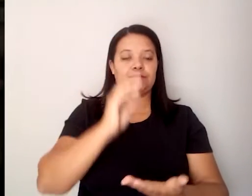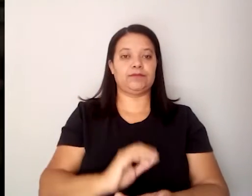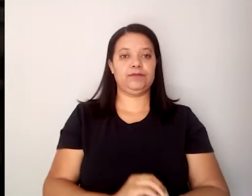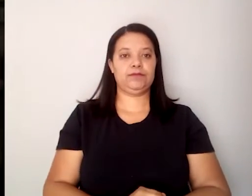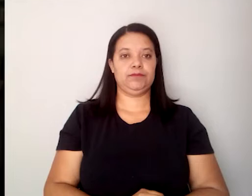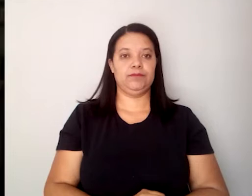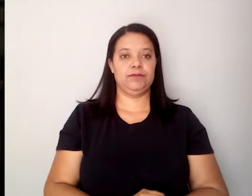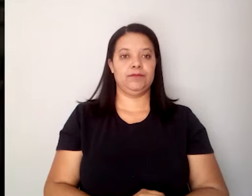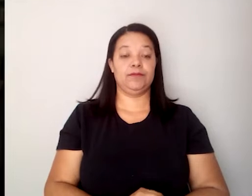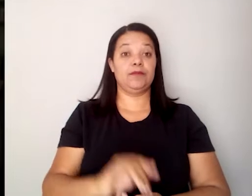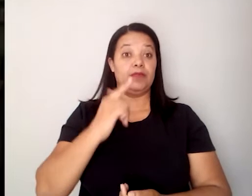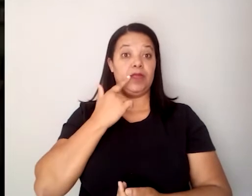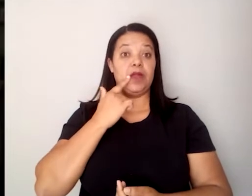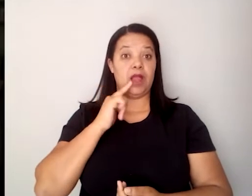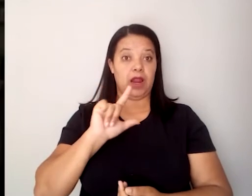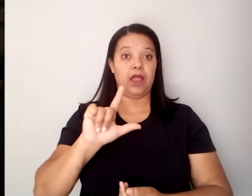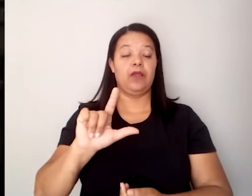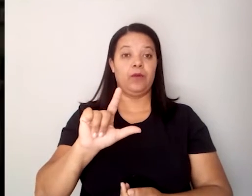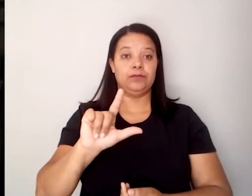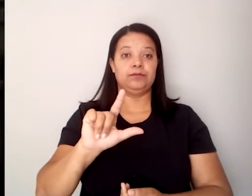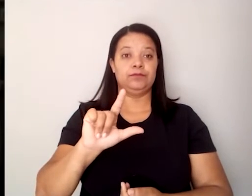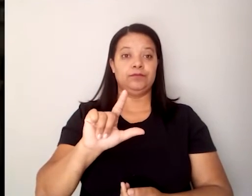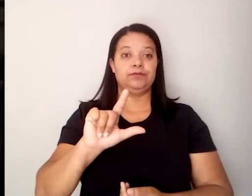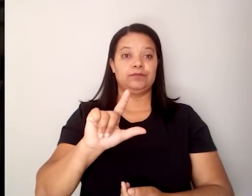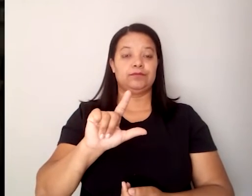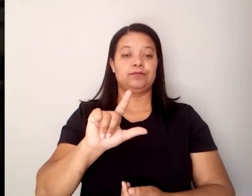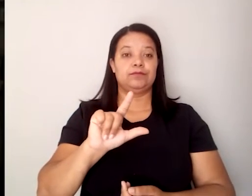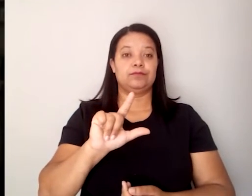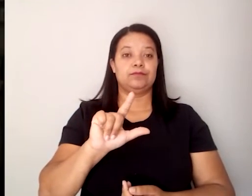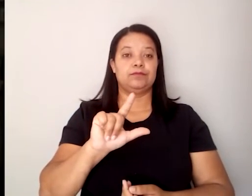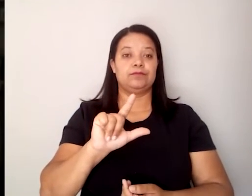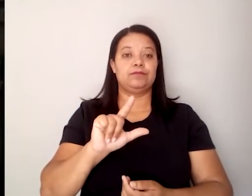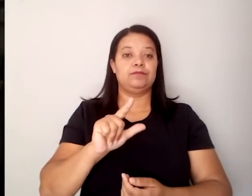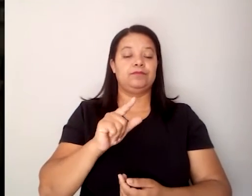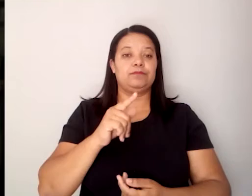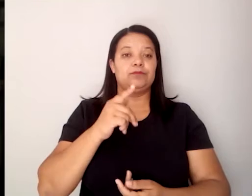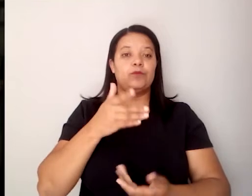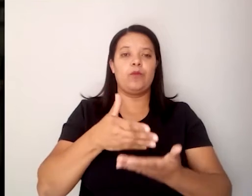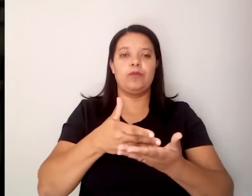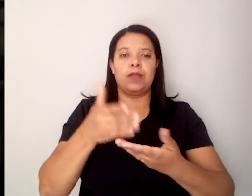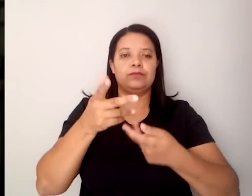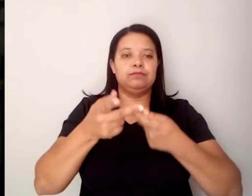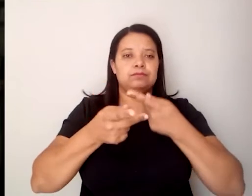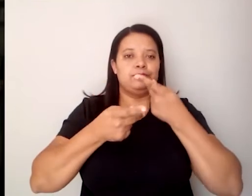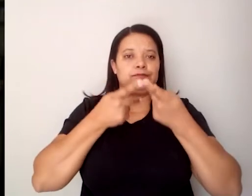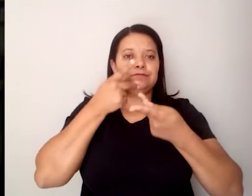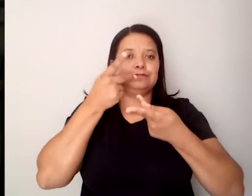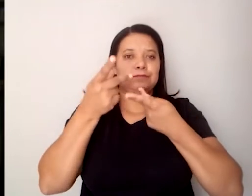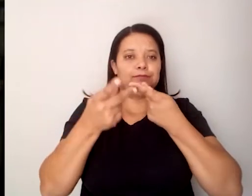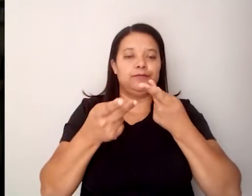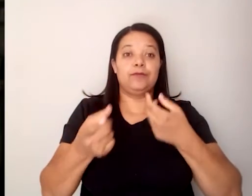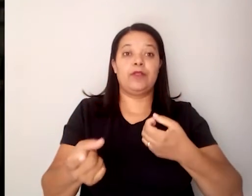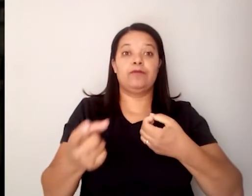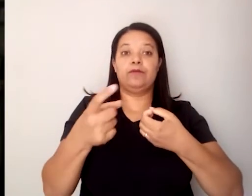essa língua que incensantemente falada, ela é a tentativa de trazer